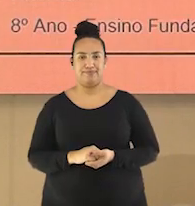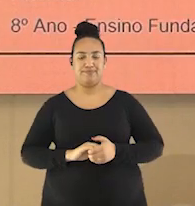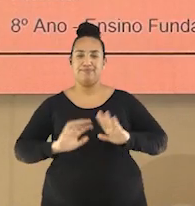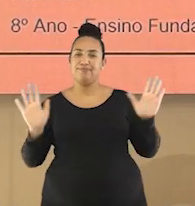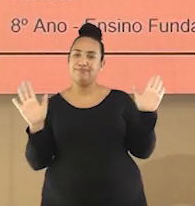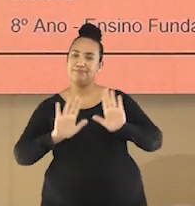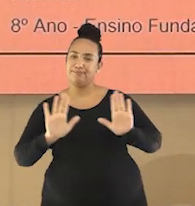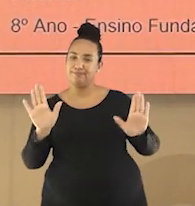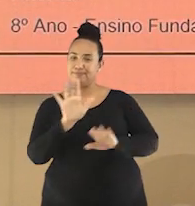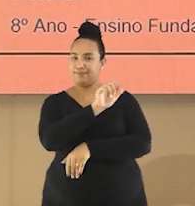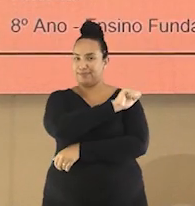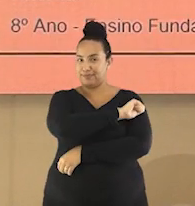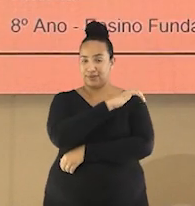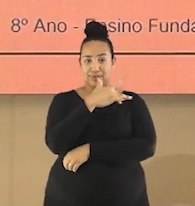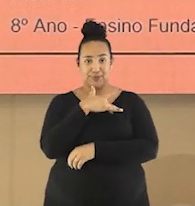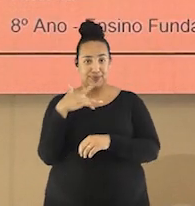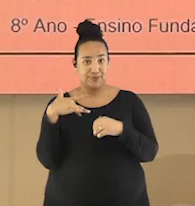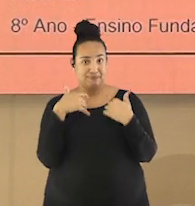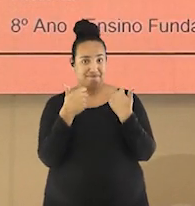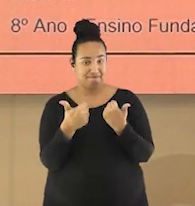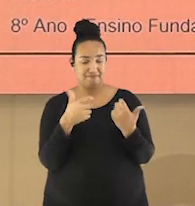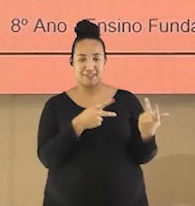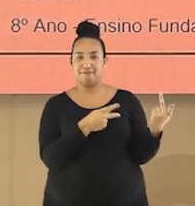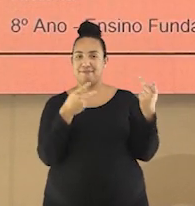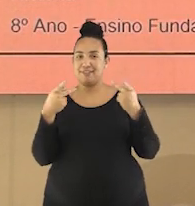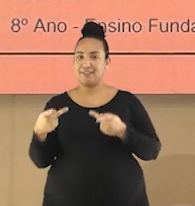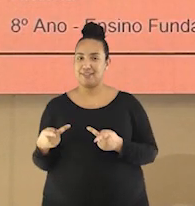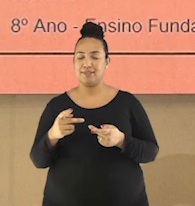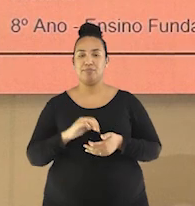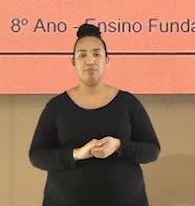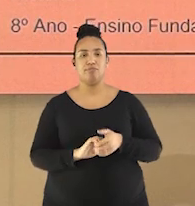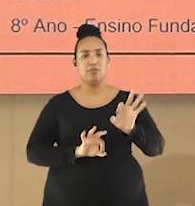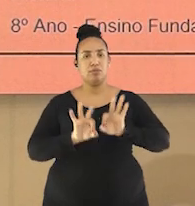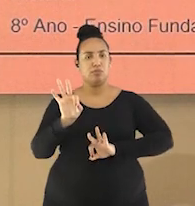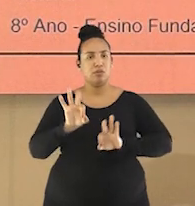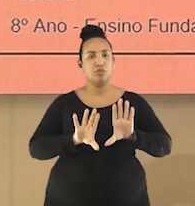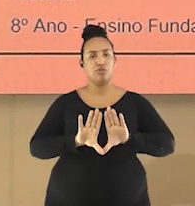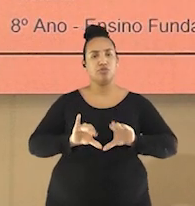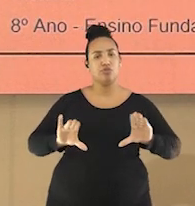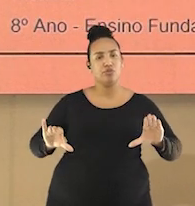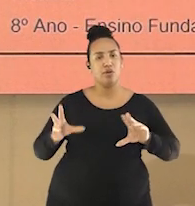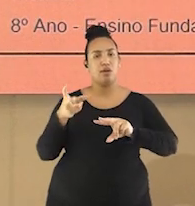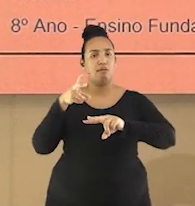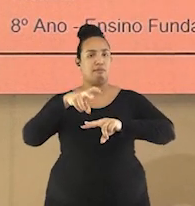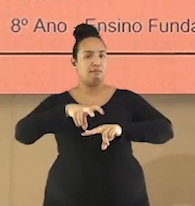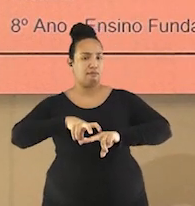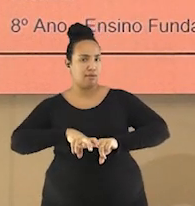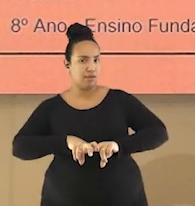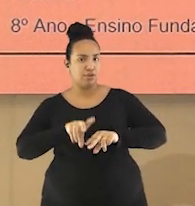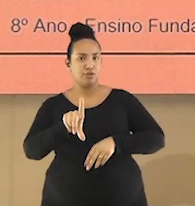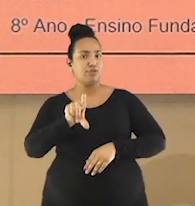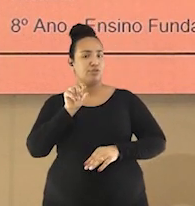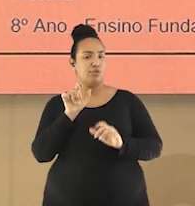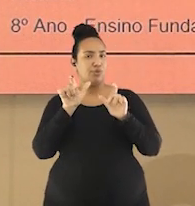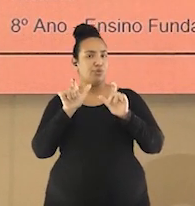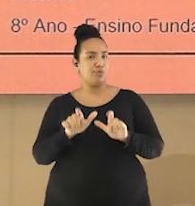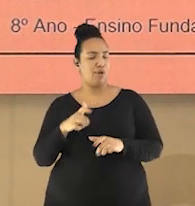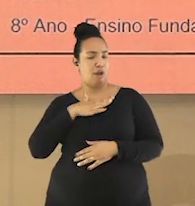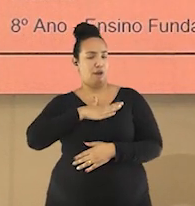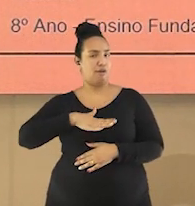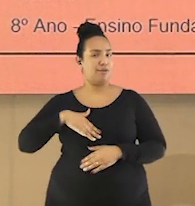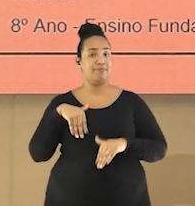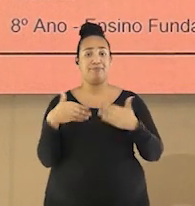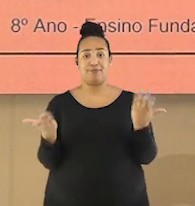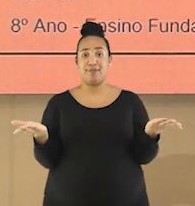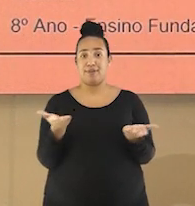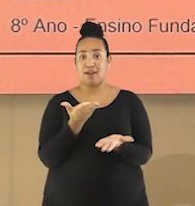Olá estudantes, tudo bem? Sejam bem-vindos. A raça de poltrona ou a sua cadeira se acomode no seu cantinho preferido que vai